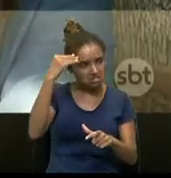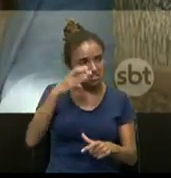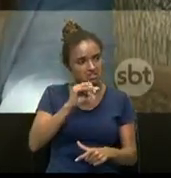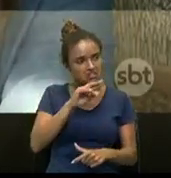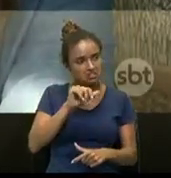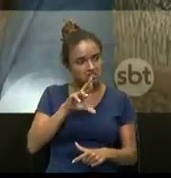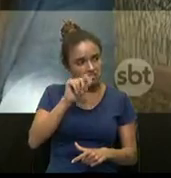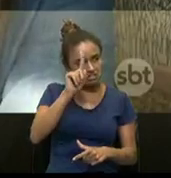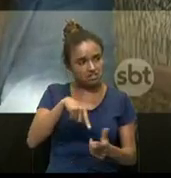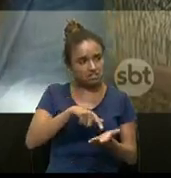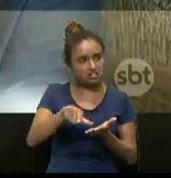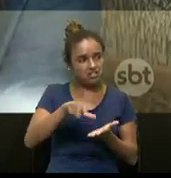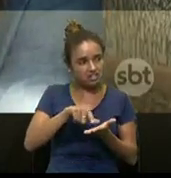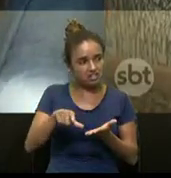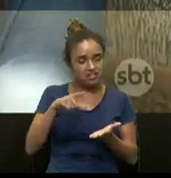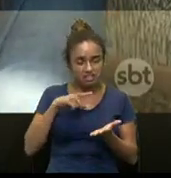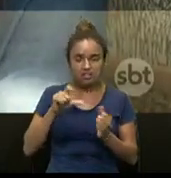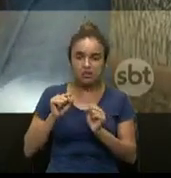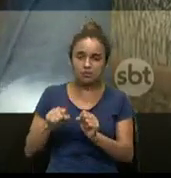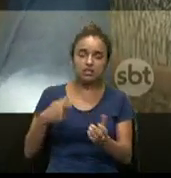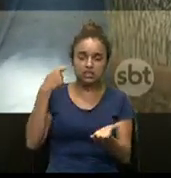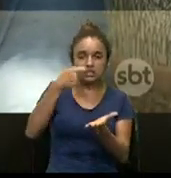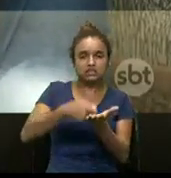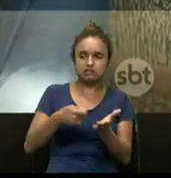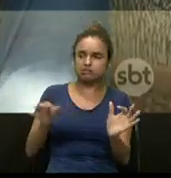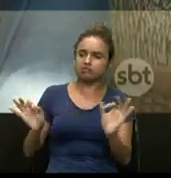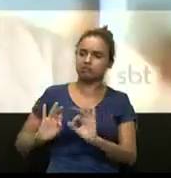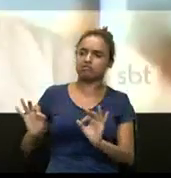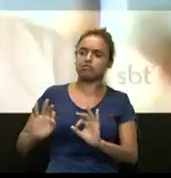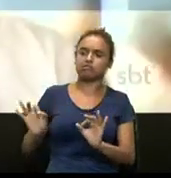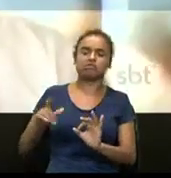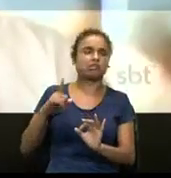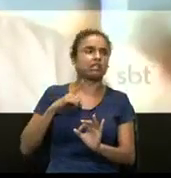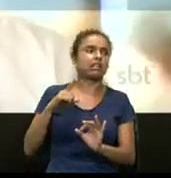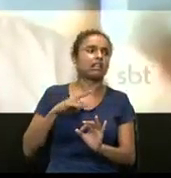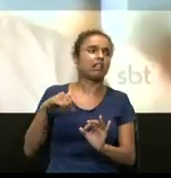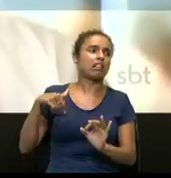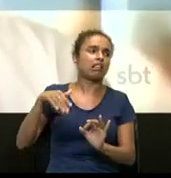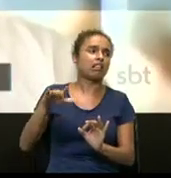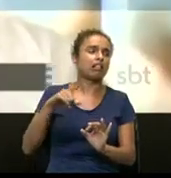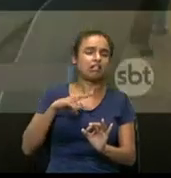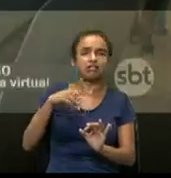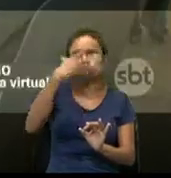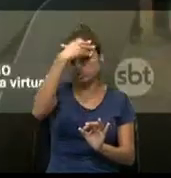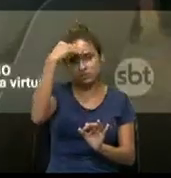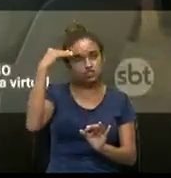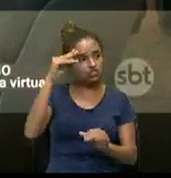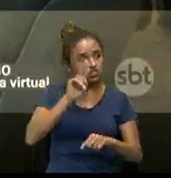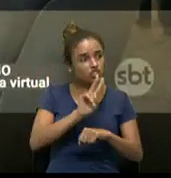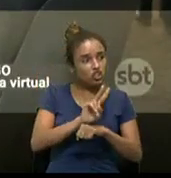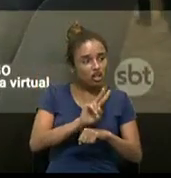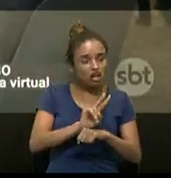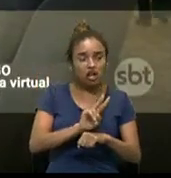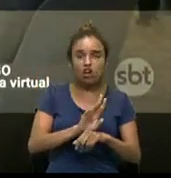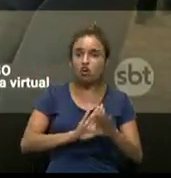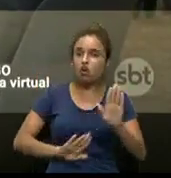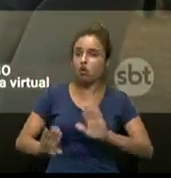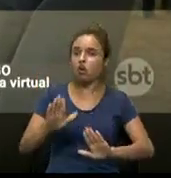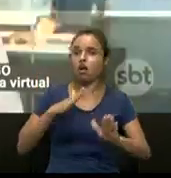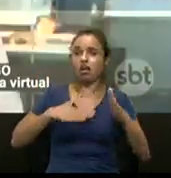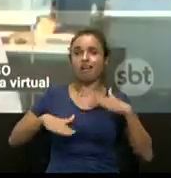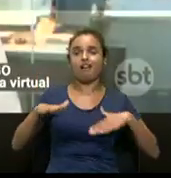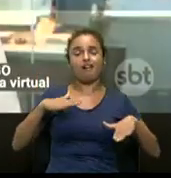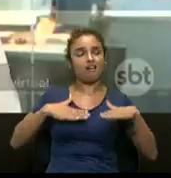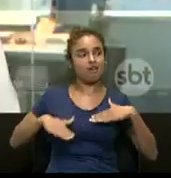cartão, estou com o meu celular e consigo efetuar um pagamento. Não preciso ficar lavando o prato. Economistas pedem calma na hora de colocar a moeda na